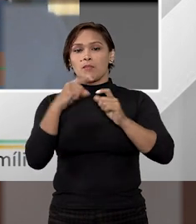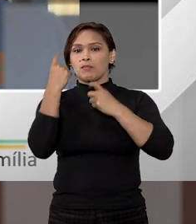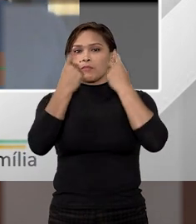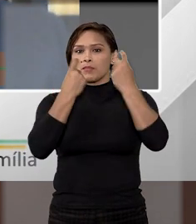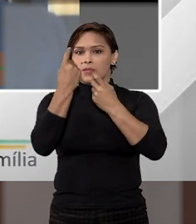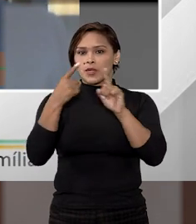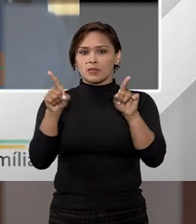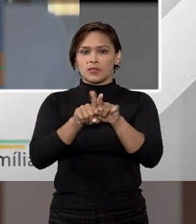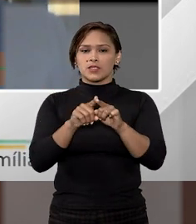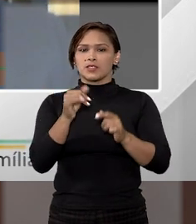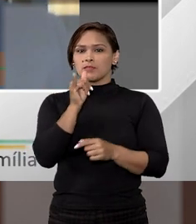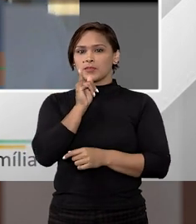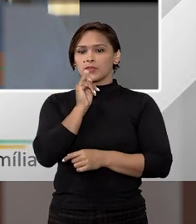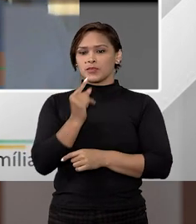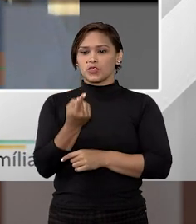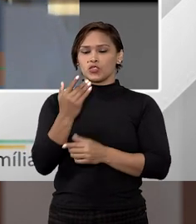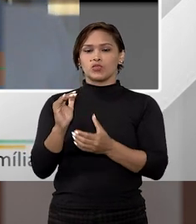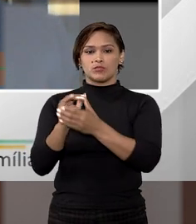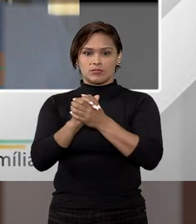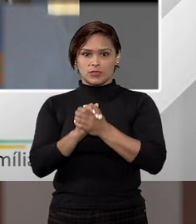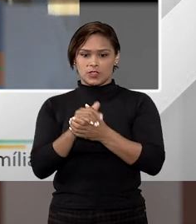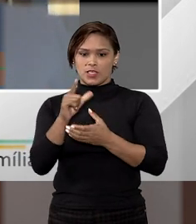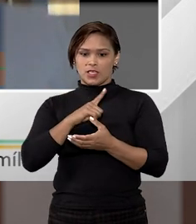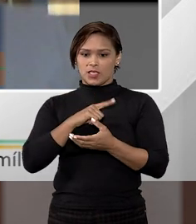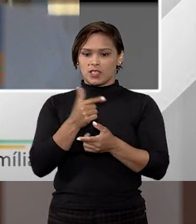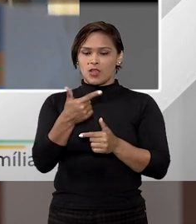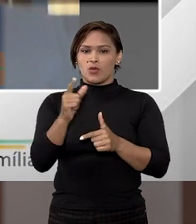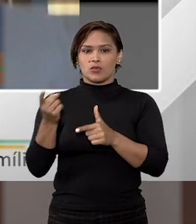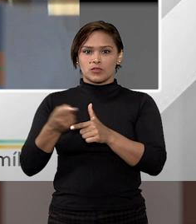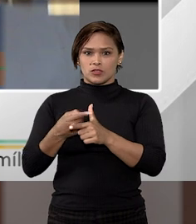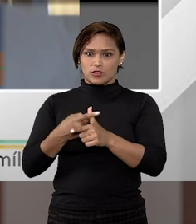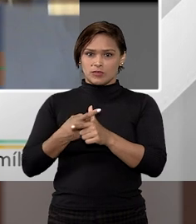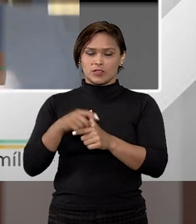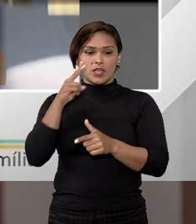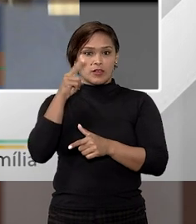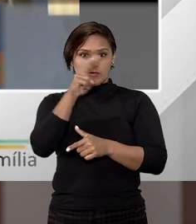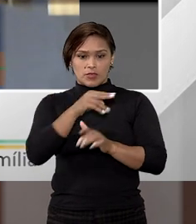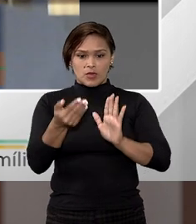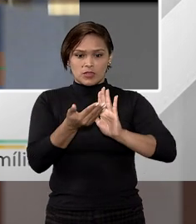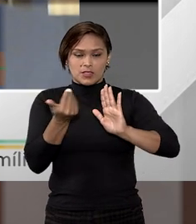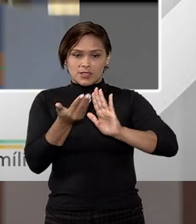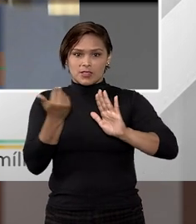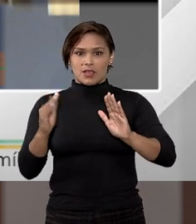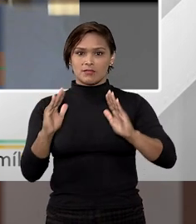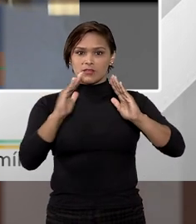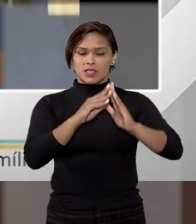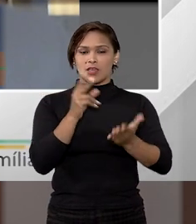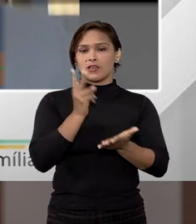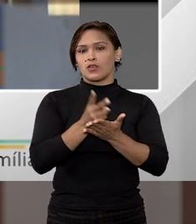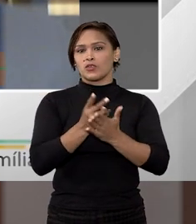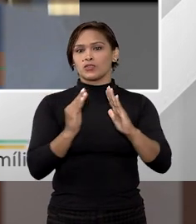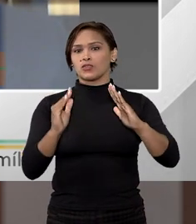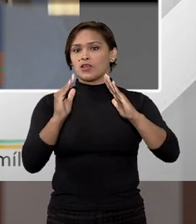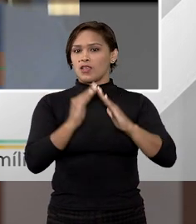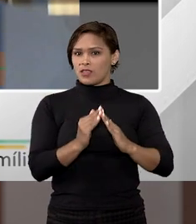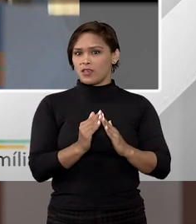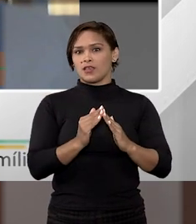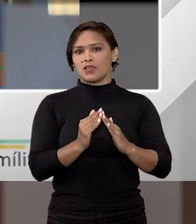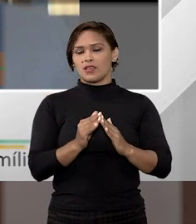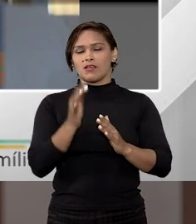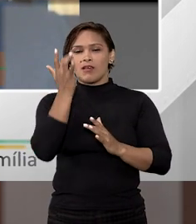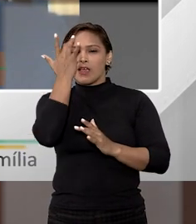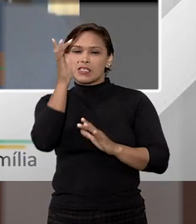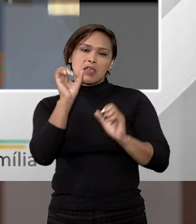preocupação para o caso, por exemplo, de um cônjuge que tem o outro endividado e vê o outro sair da residência e permanece naquele imóvel